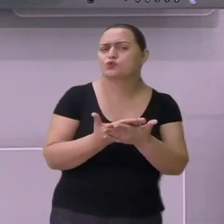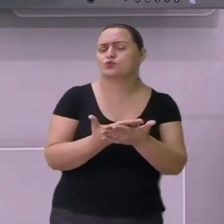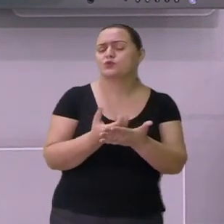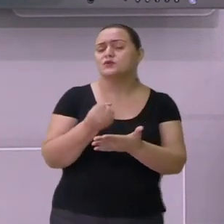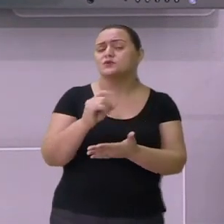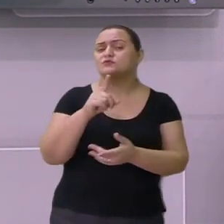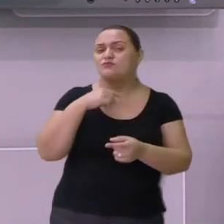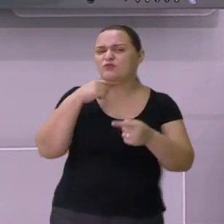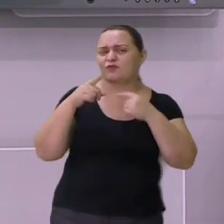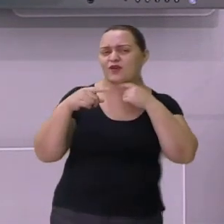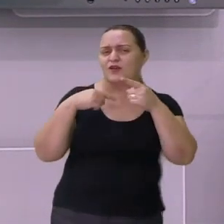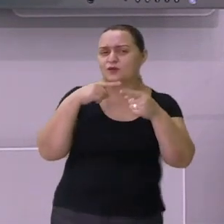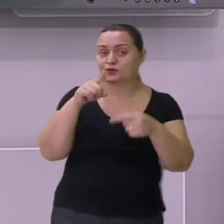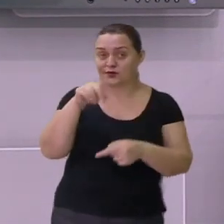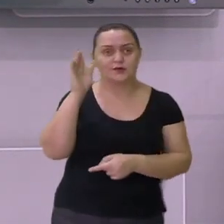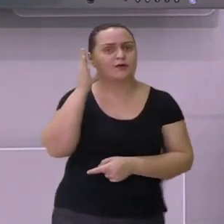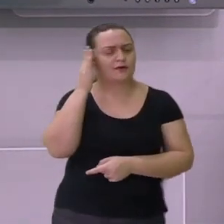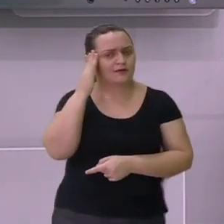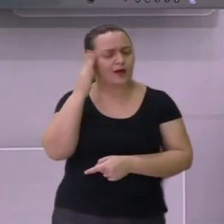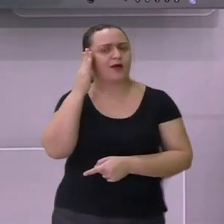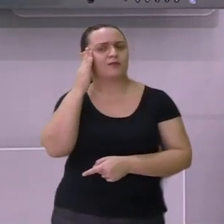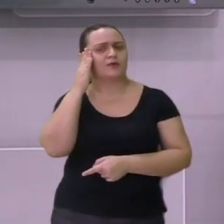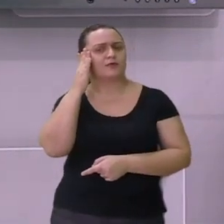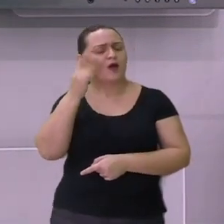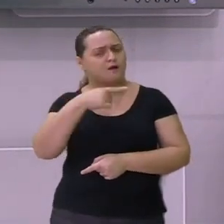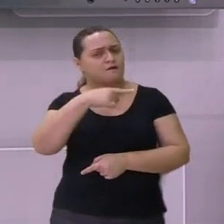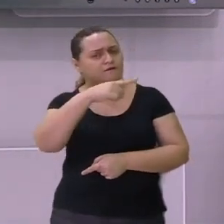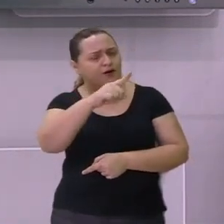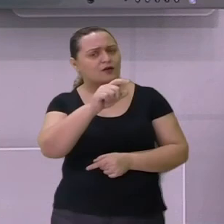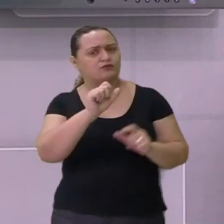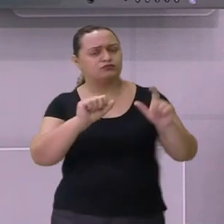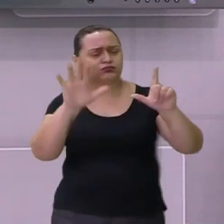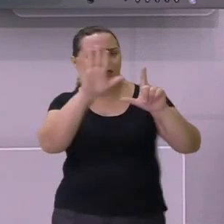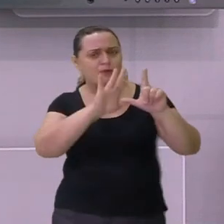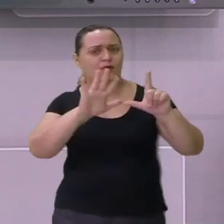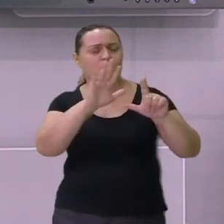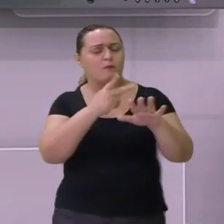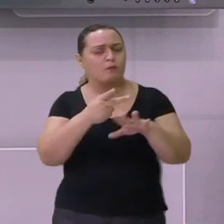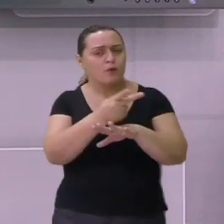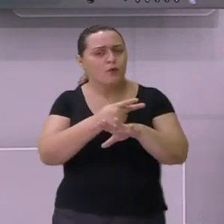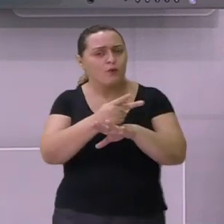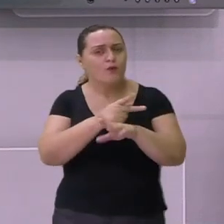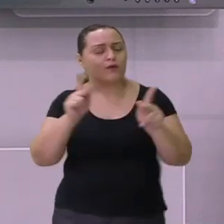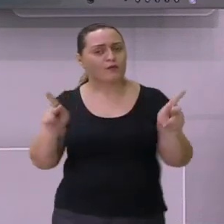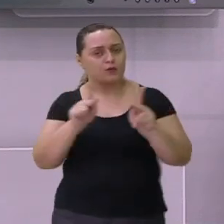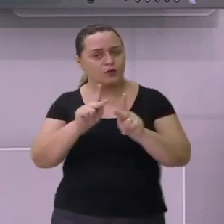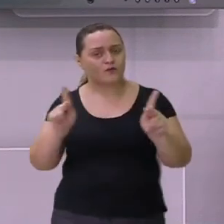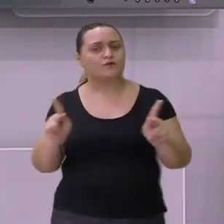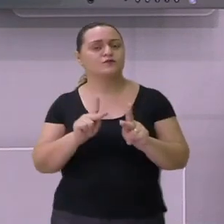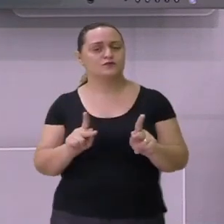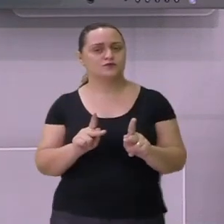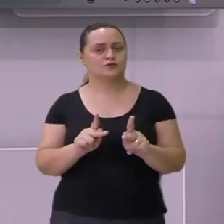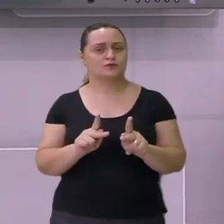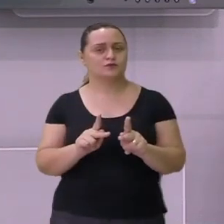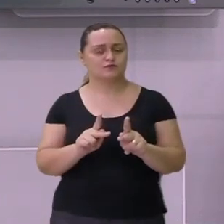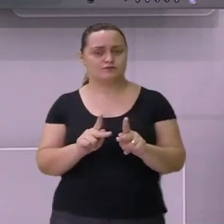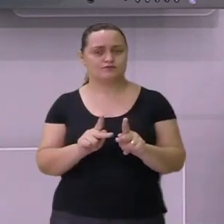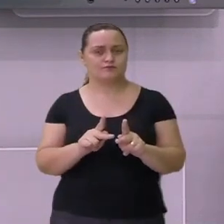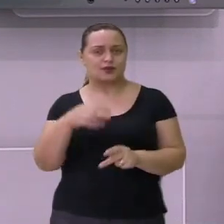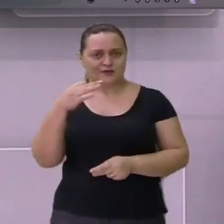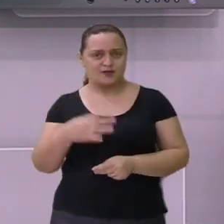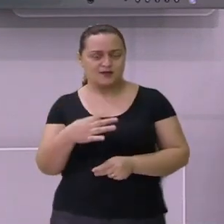dúvida, você já sabe. Vai lá na plataforma e procure o seu professor, que ele vai estar lá disponível para atender você.